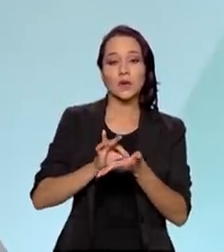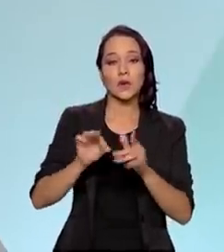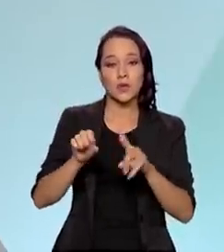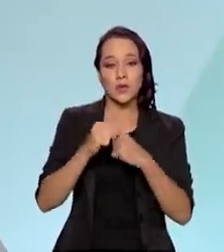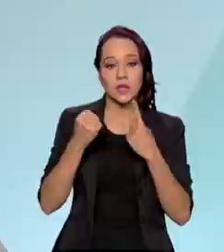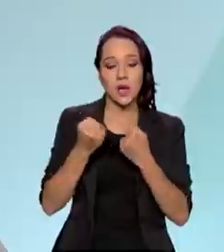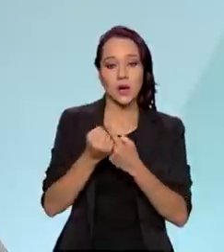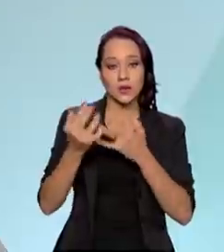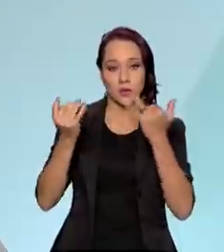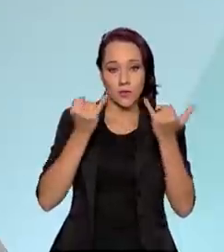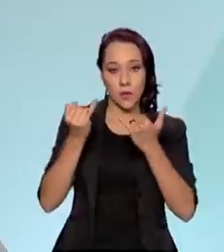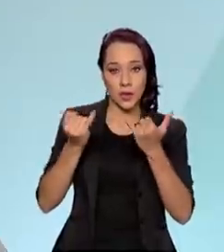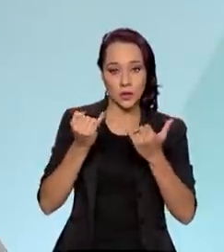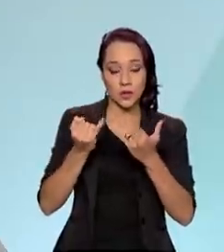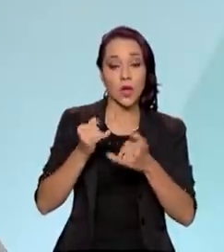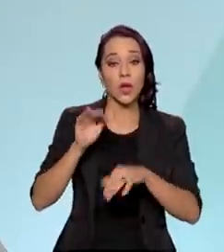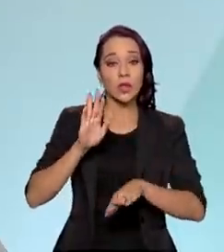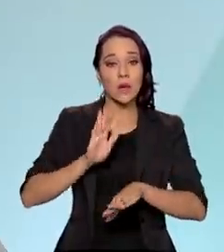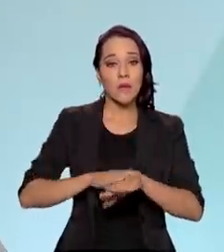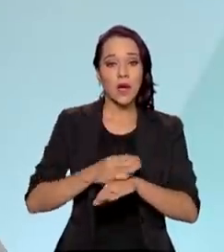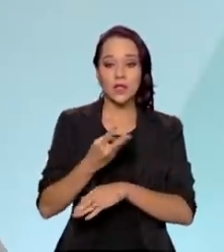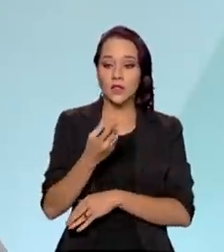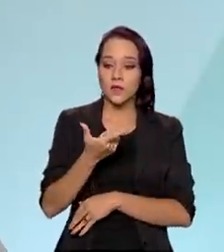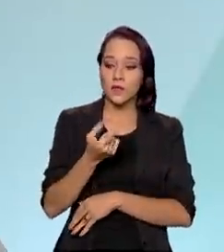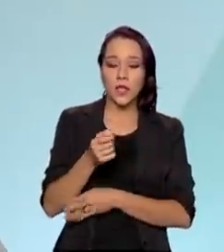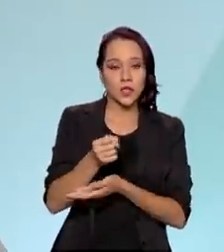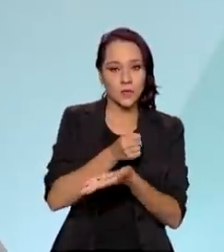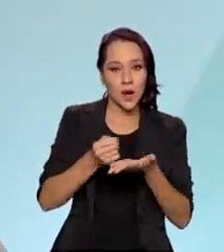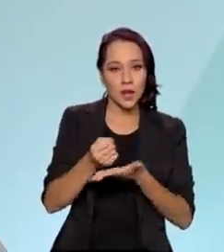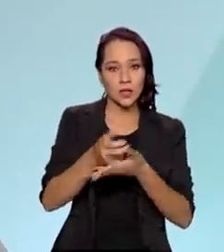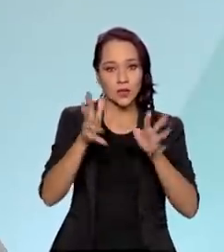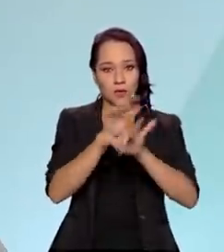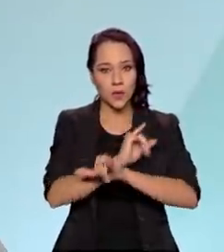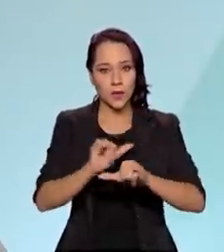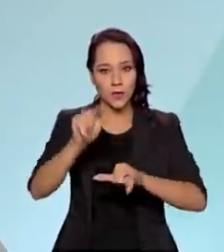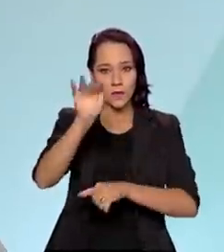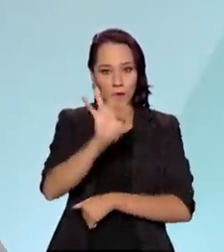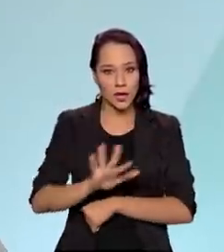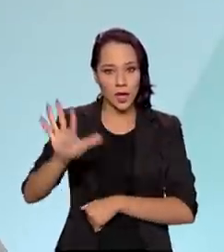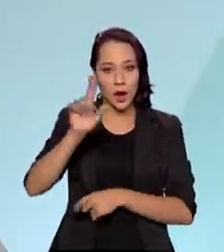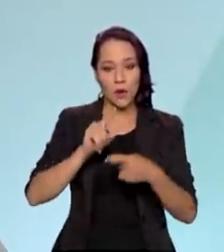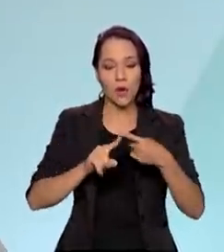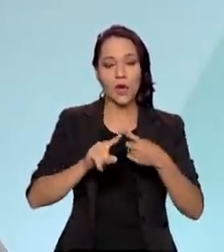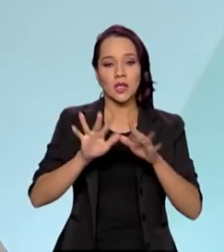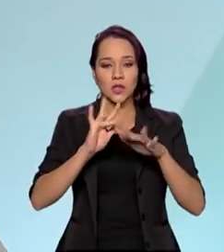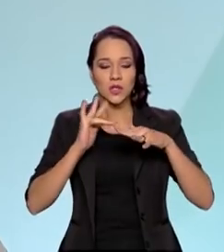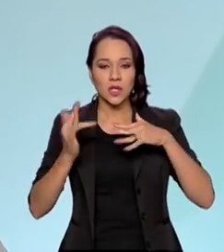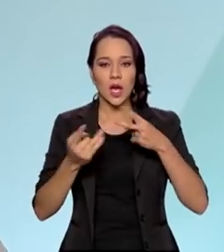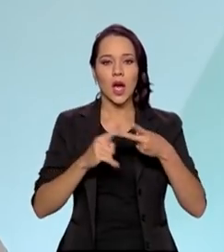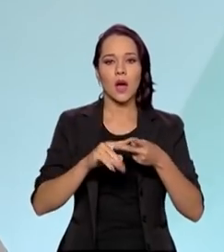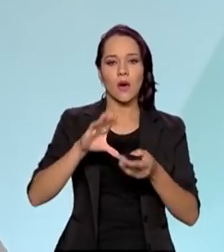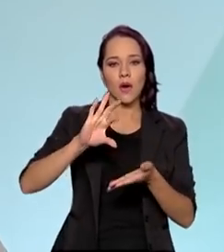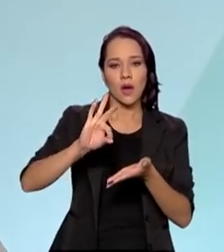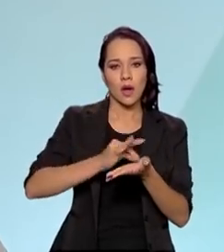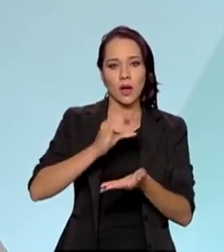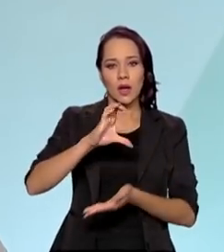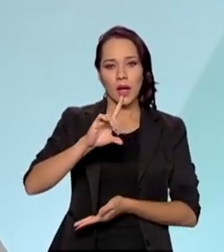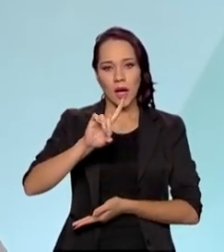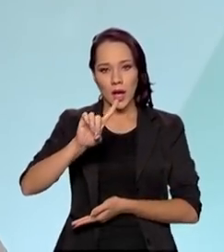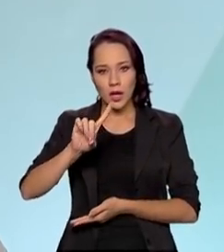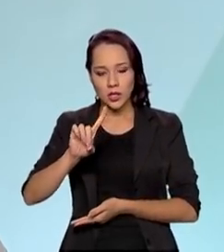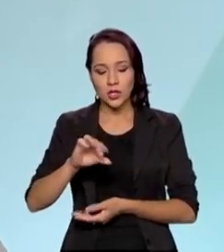CNIS. Hoje, ele contempla mais de 20 bases de dados federais, entre elas, E-Social, Cadastro Único, GFIP,